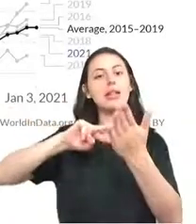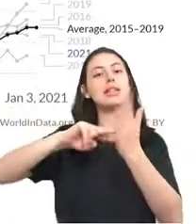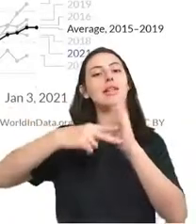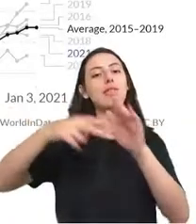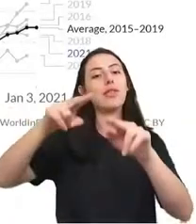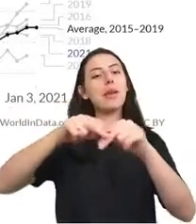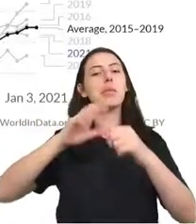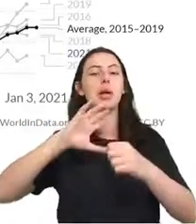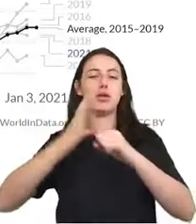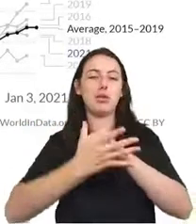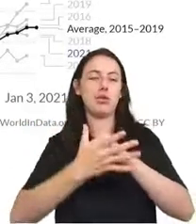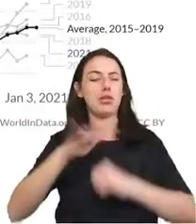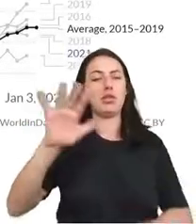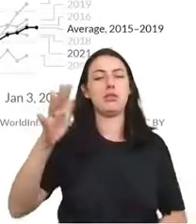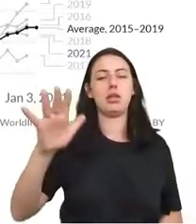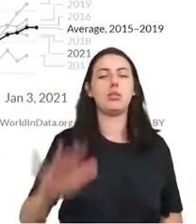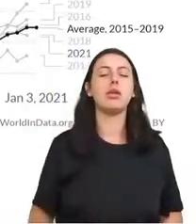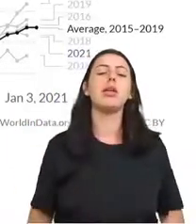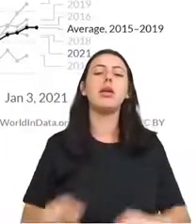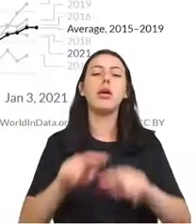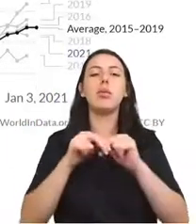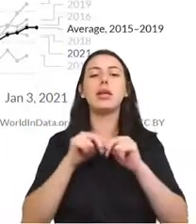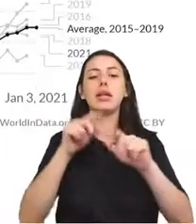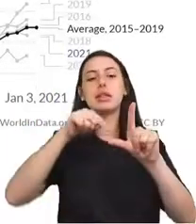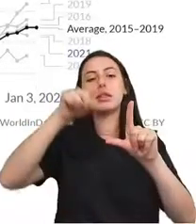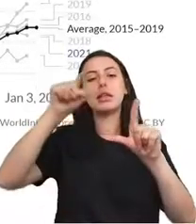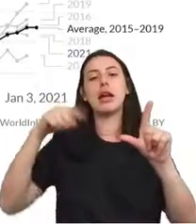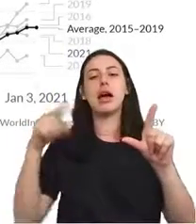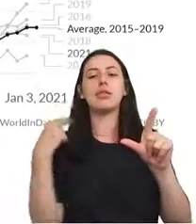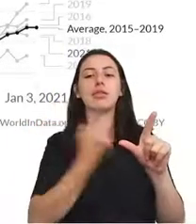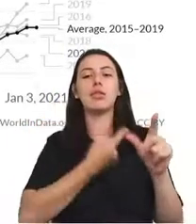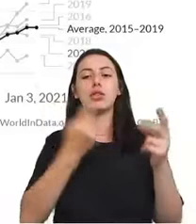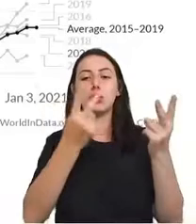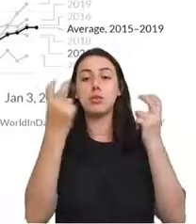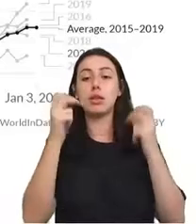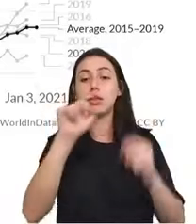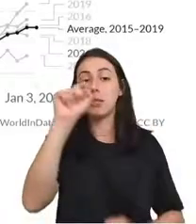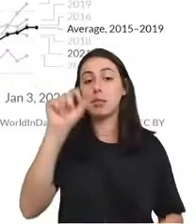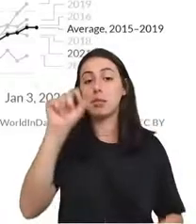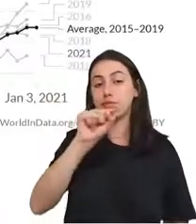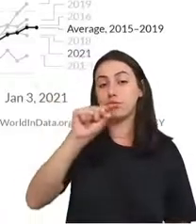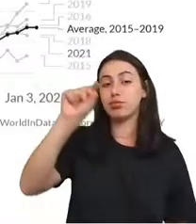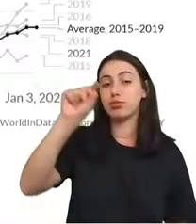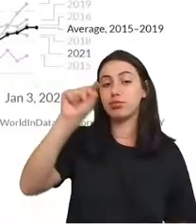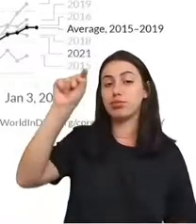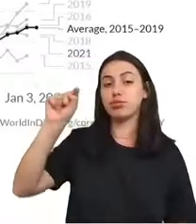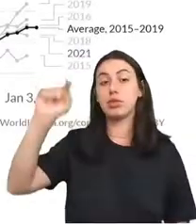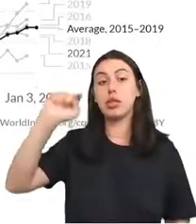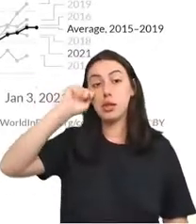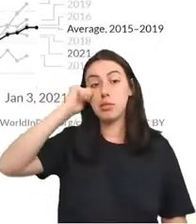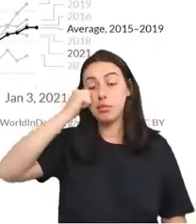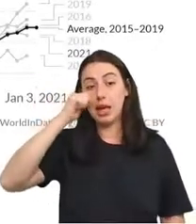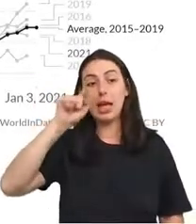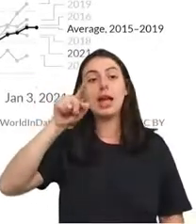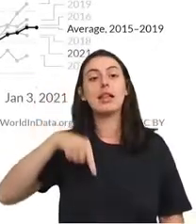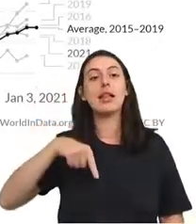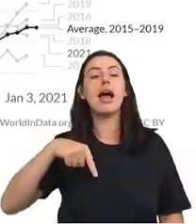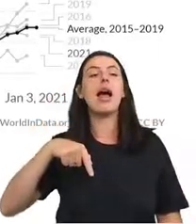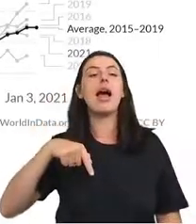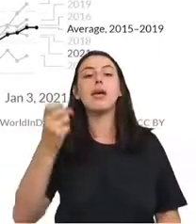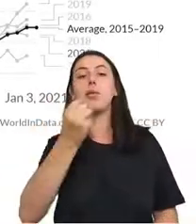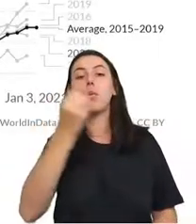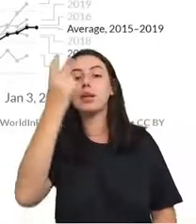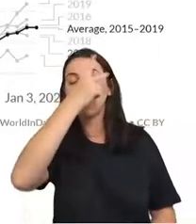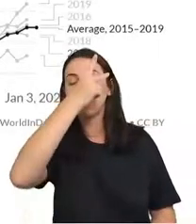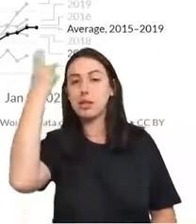Nesse gráfico, vemos que nos Estados Unidos, a linha preta representa a média de mortes entre 2015 e 2019. E a linha